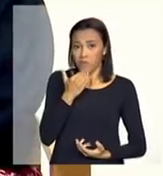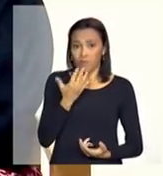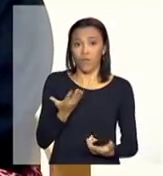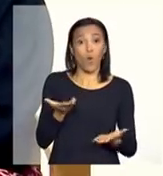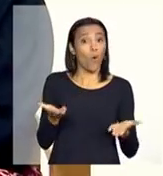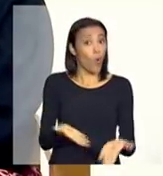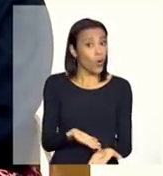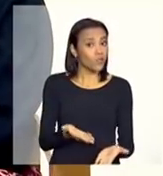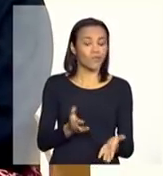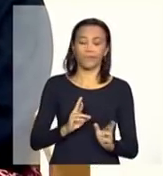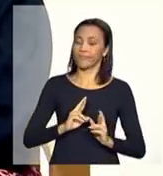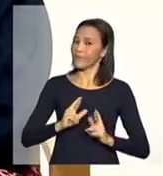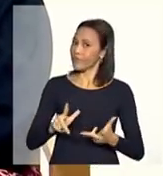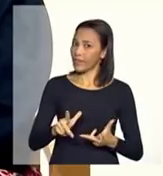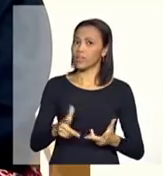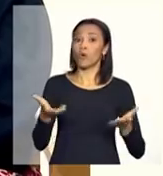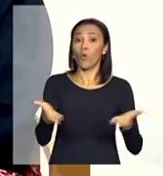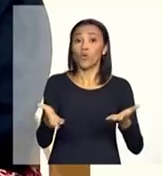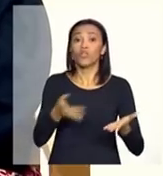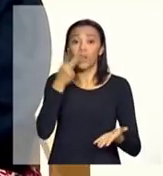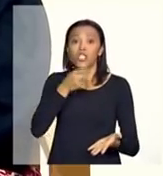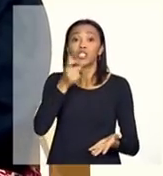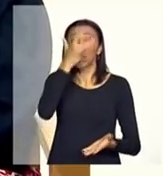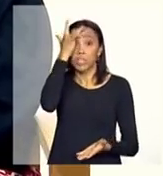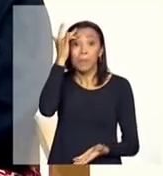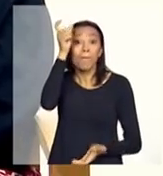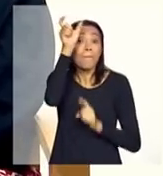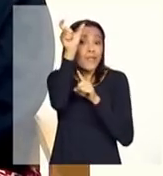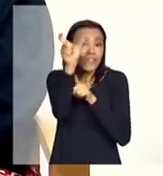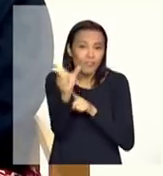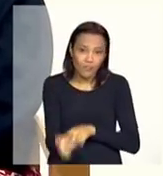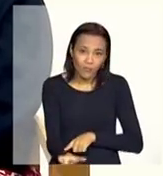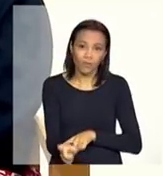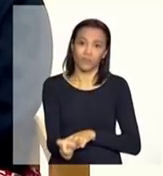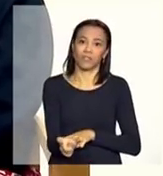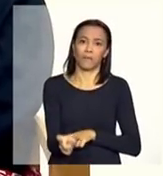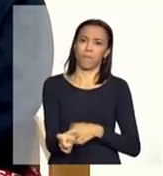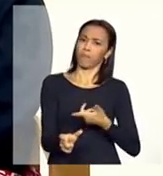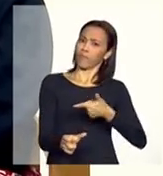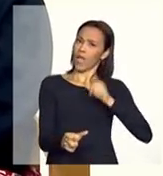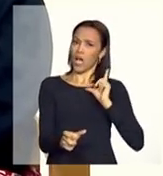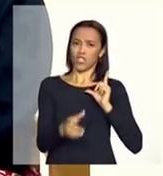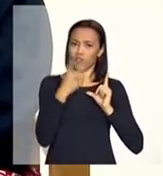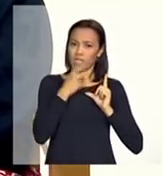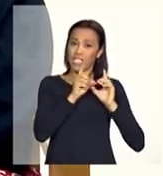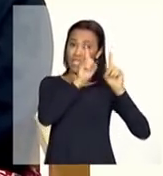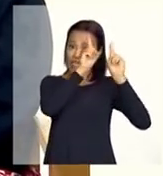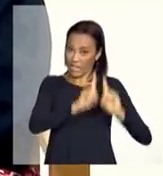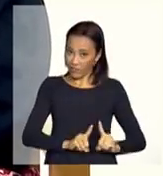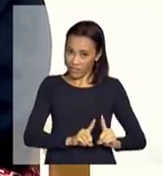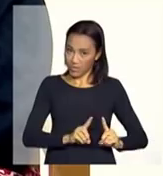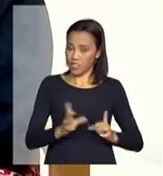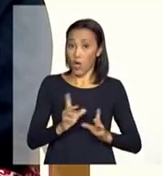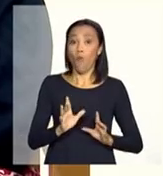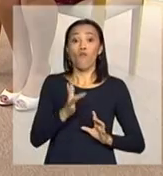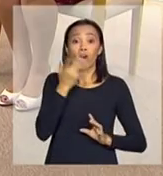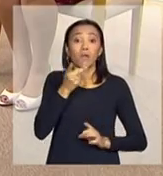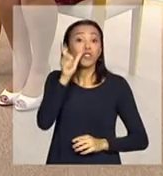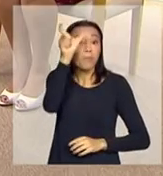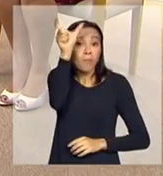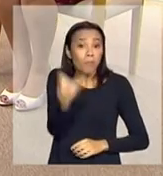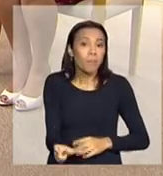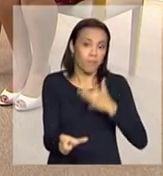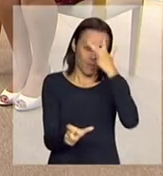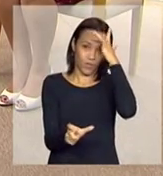Hoje não, hoje nós estamos falando de pessoas, começa por aí, que hoje já não falamos mais de deficientes, nós falamos de pessoas em